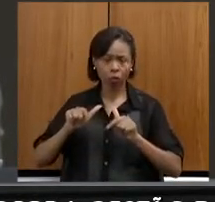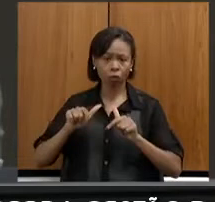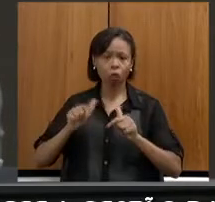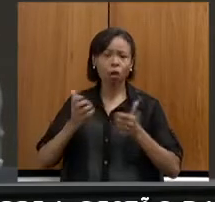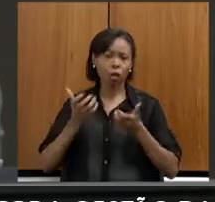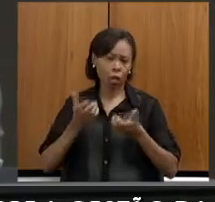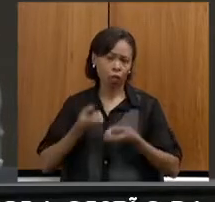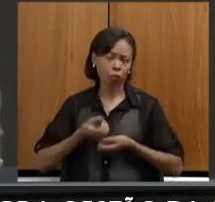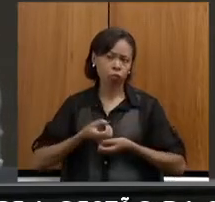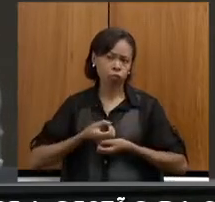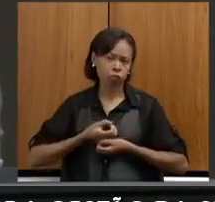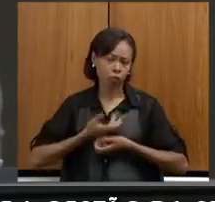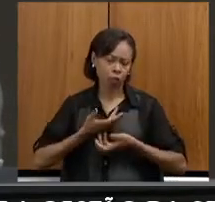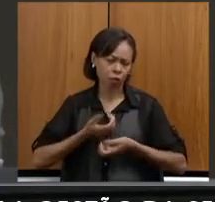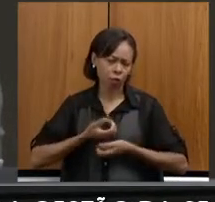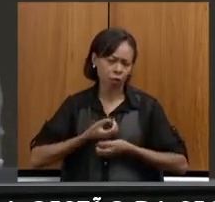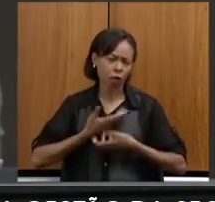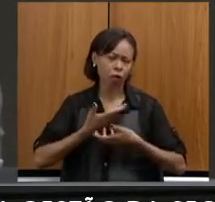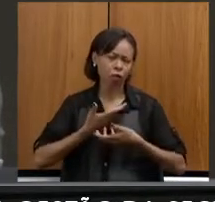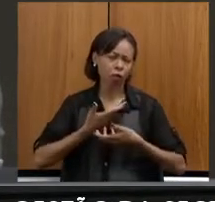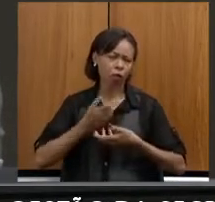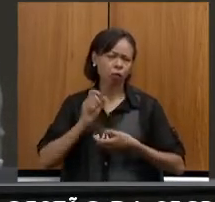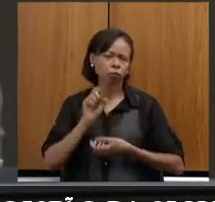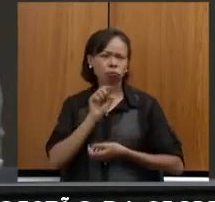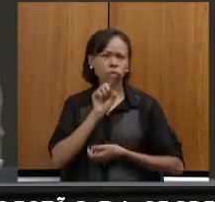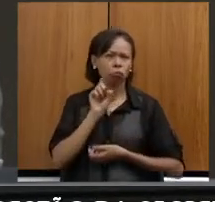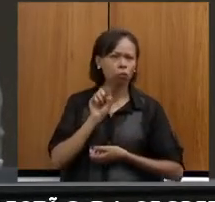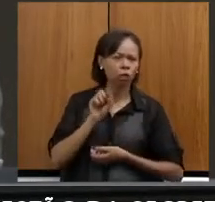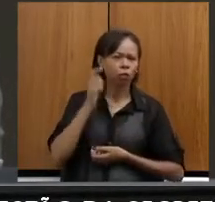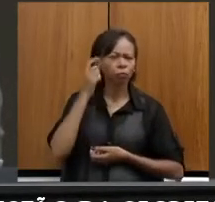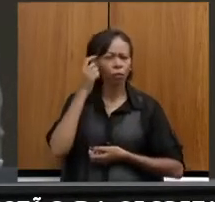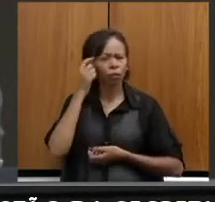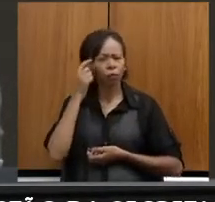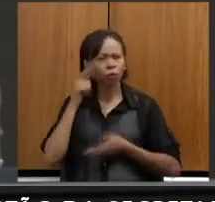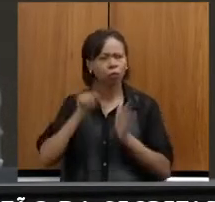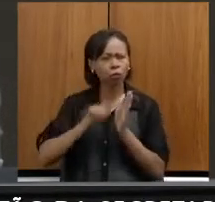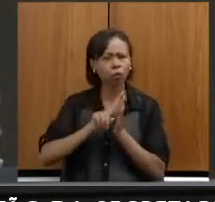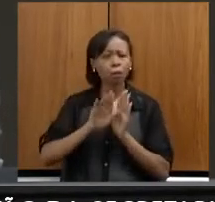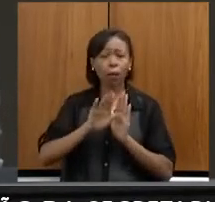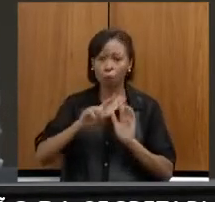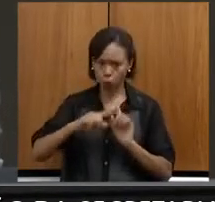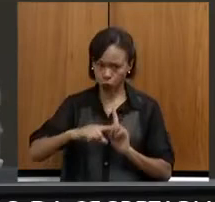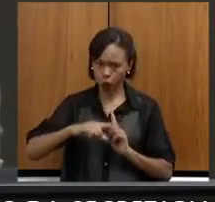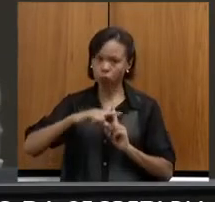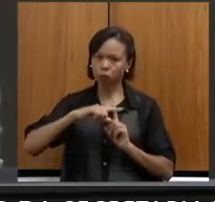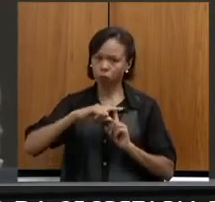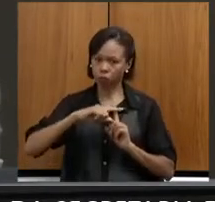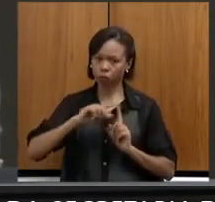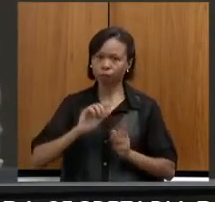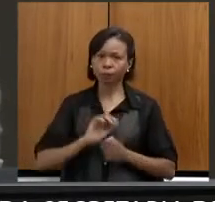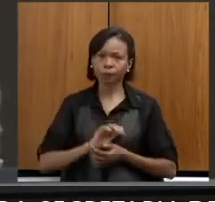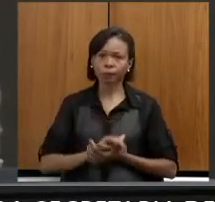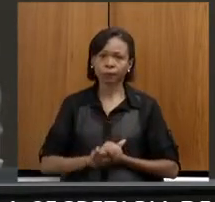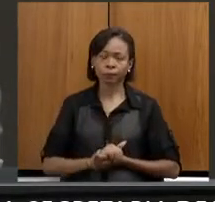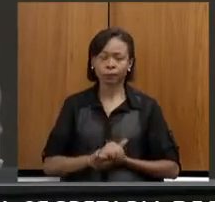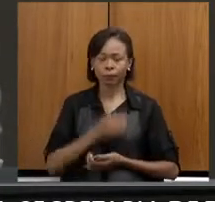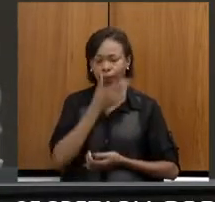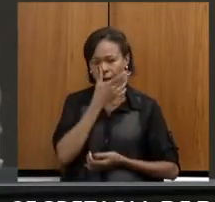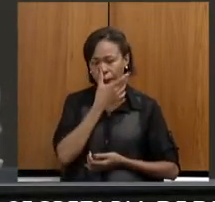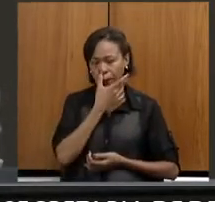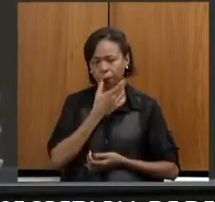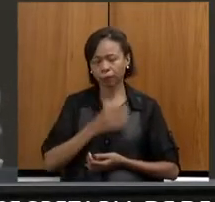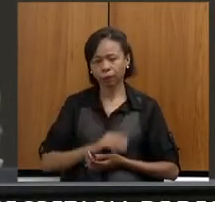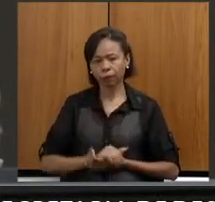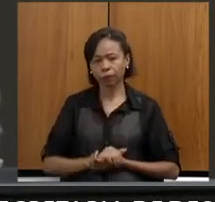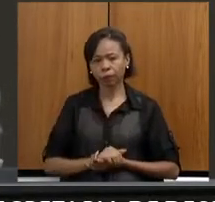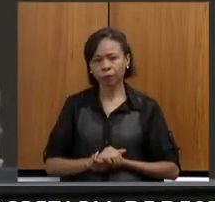questionamentos, mas no sentido de provocar de forma positiva. Nós sabemos que o